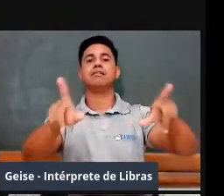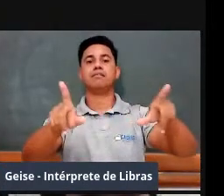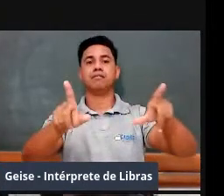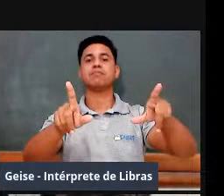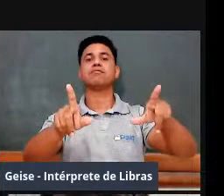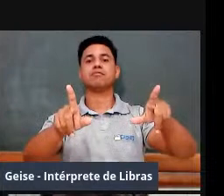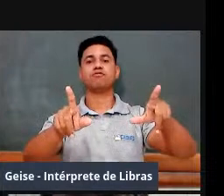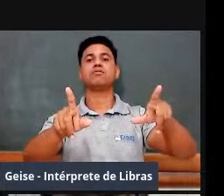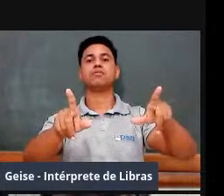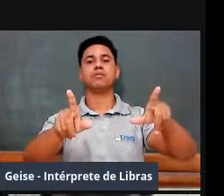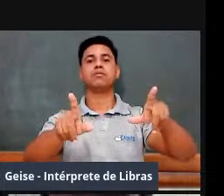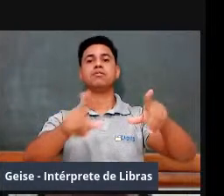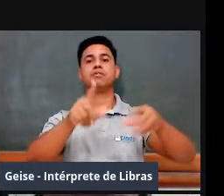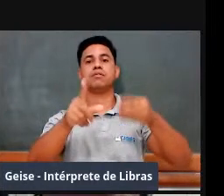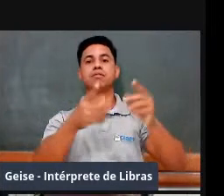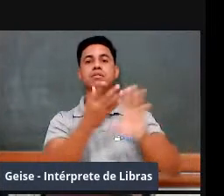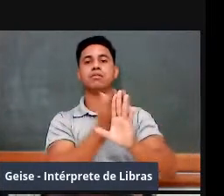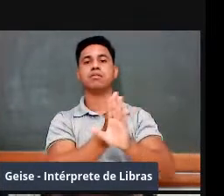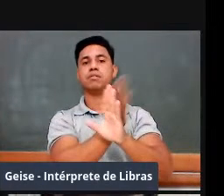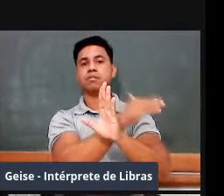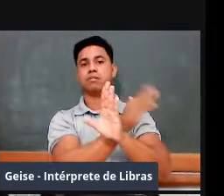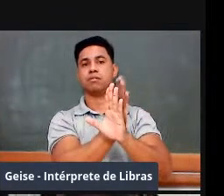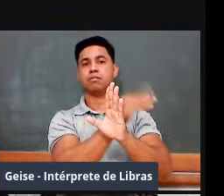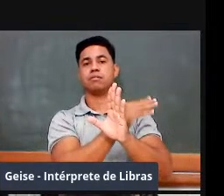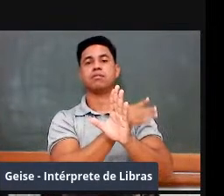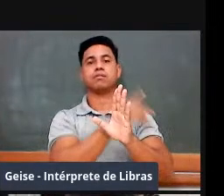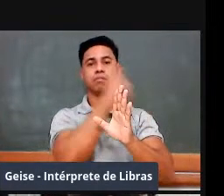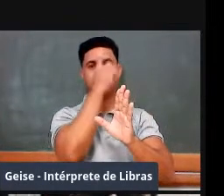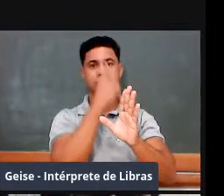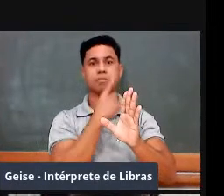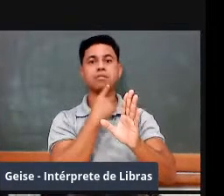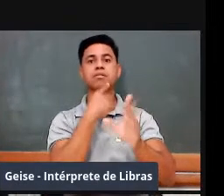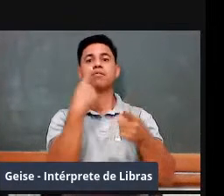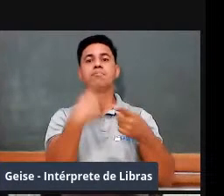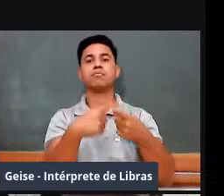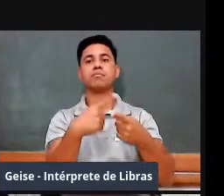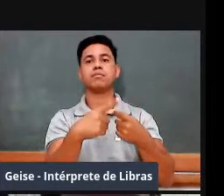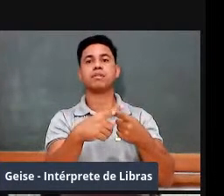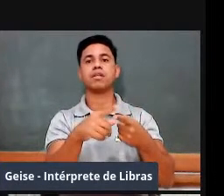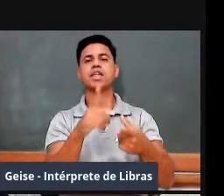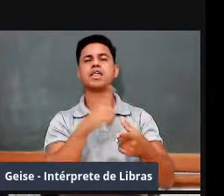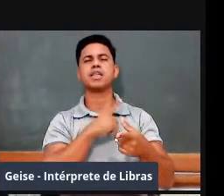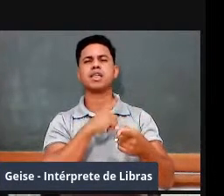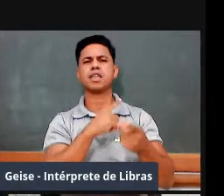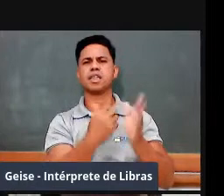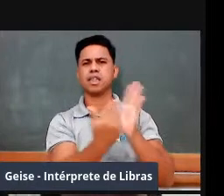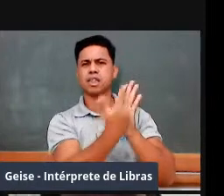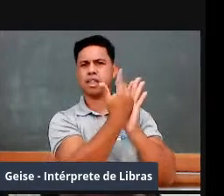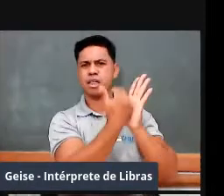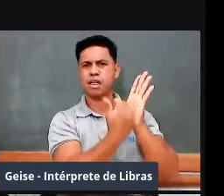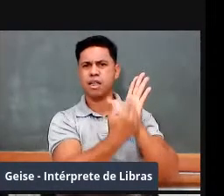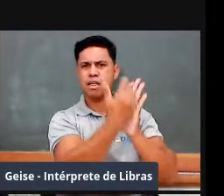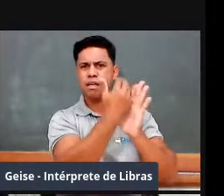um artefato que surge na história da técnica e da guerra